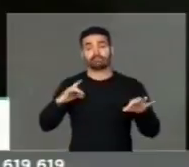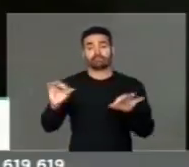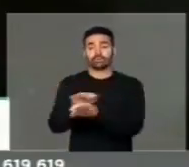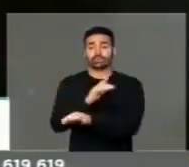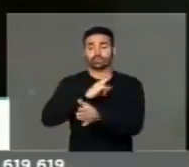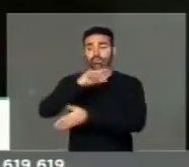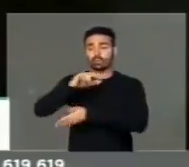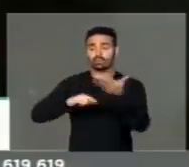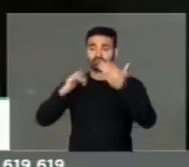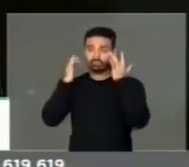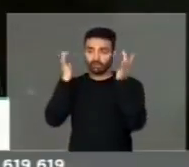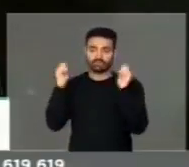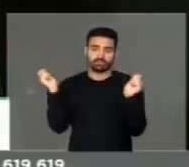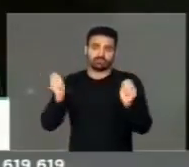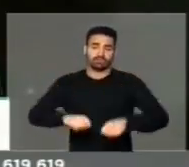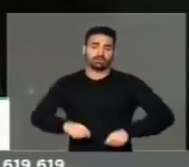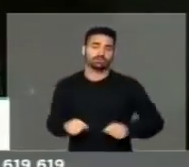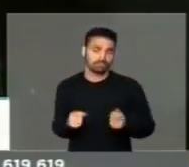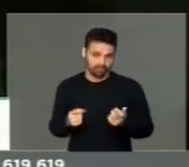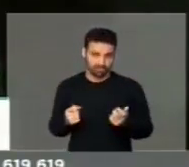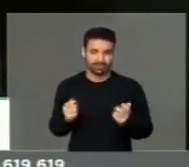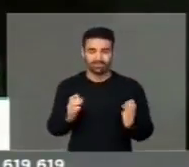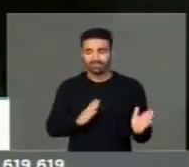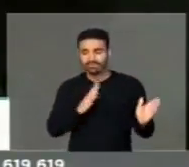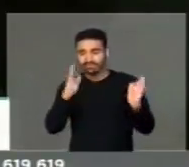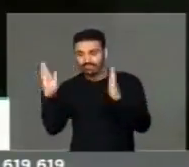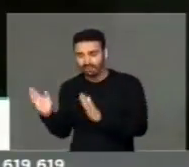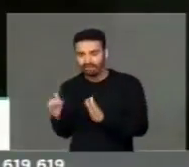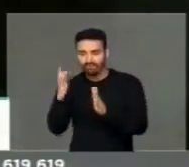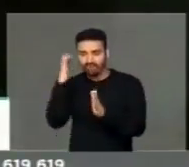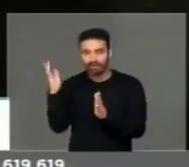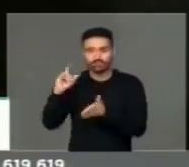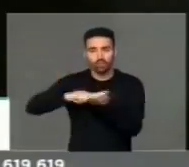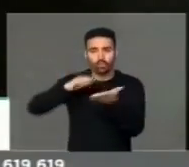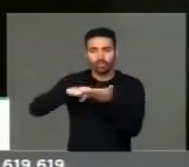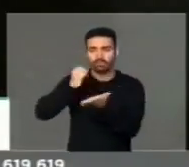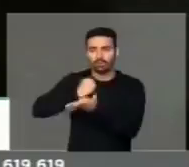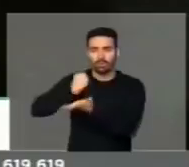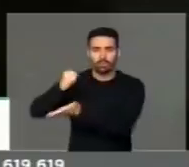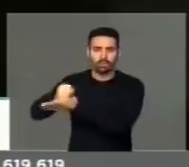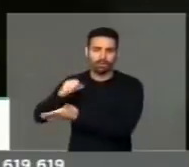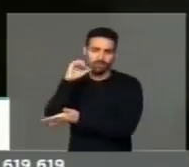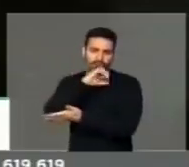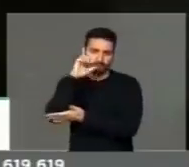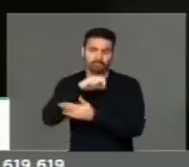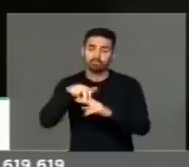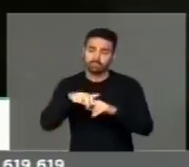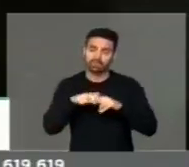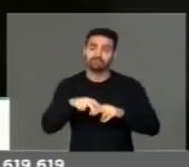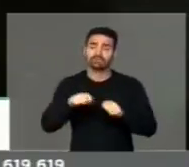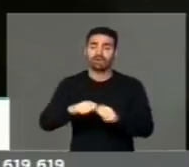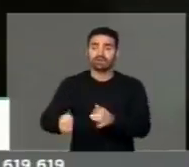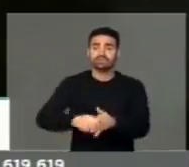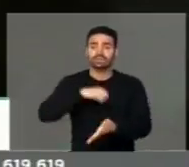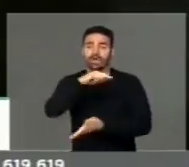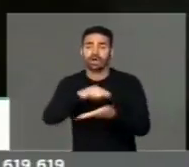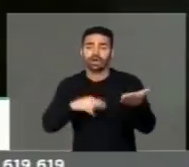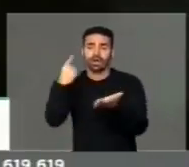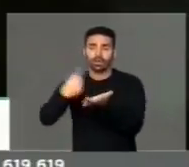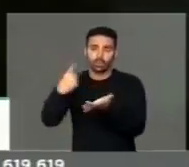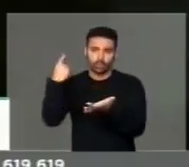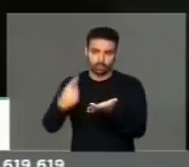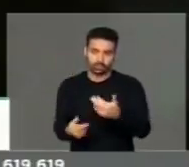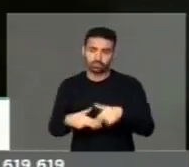facilitada, podendo saltar a fase de legalização desses documentos. Então são passos que a gente mostra aquilo que estamos